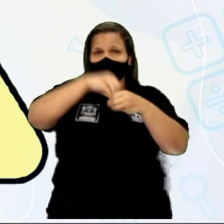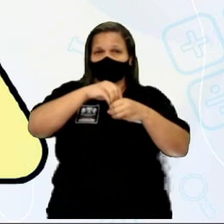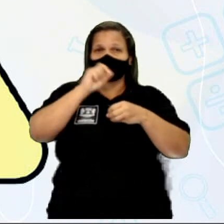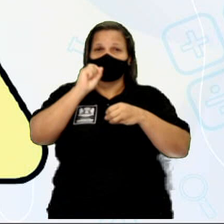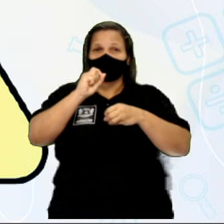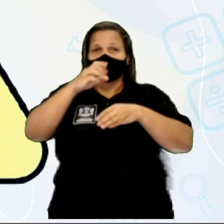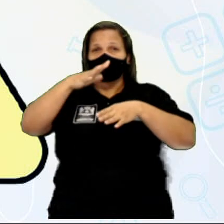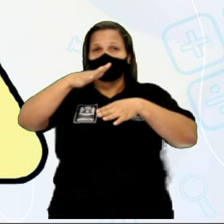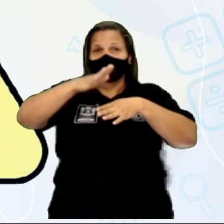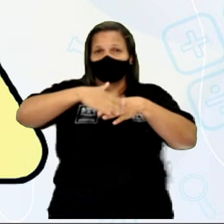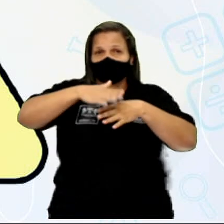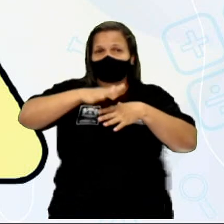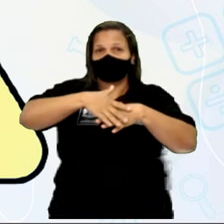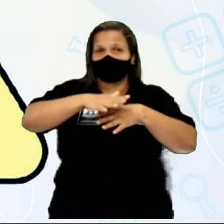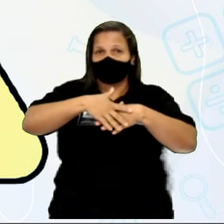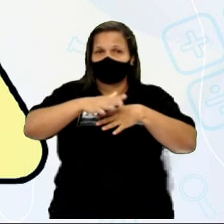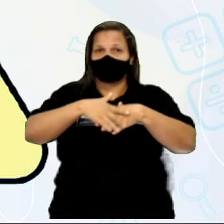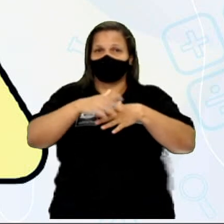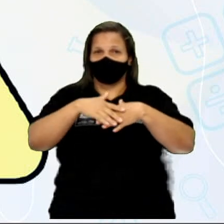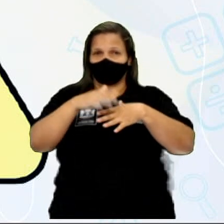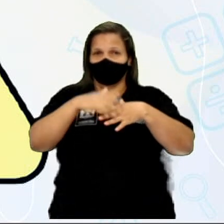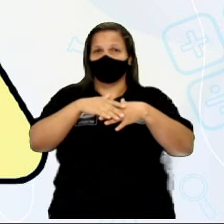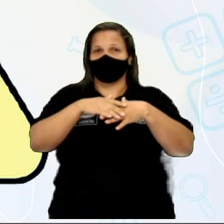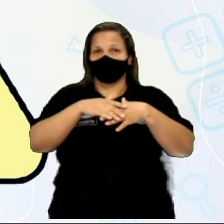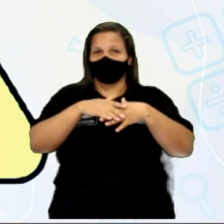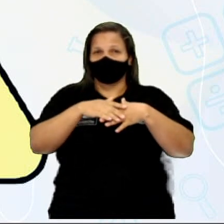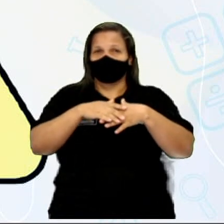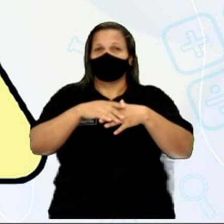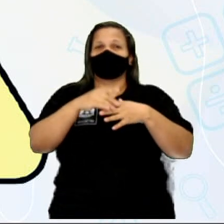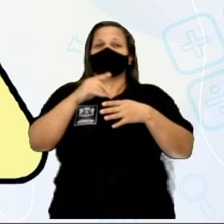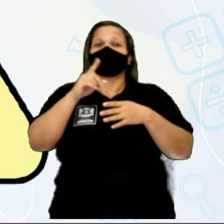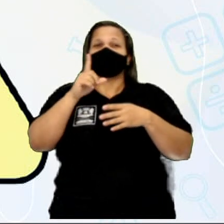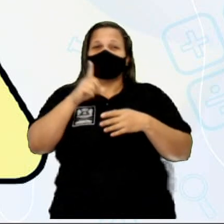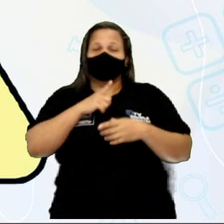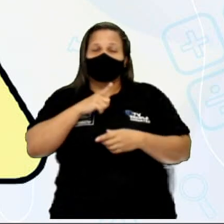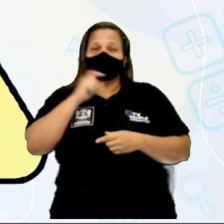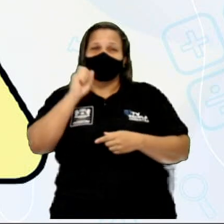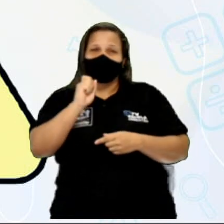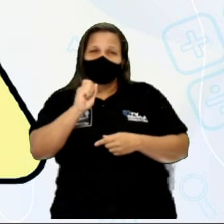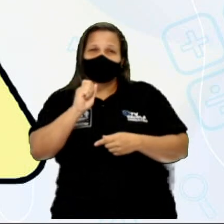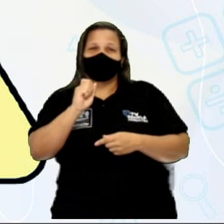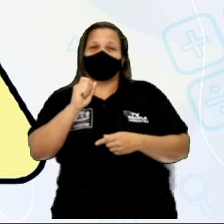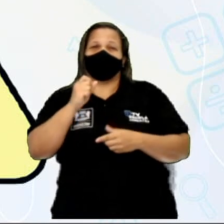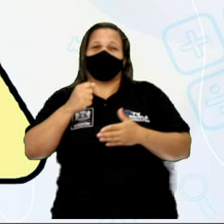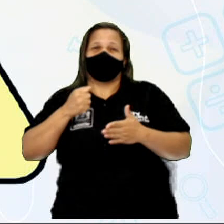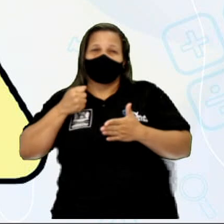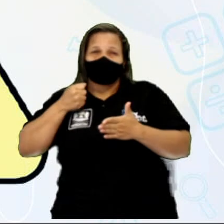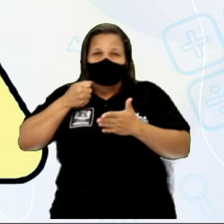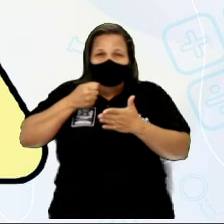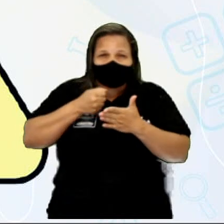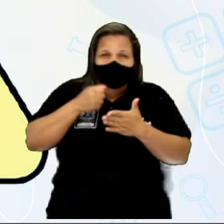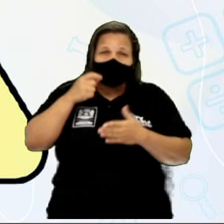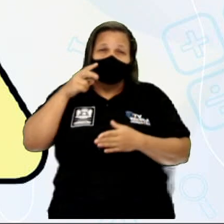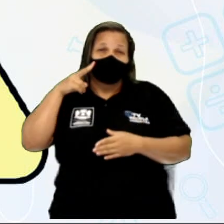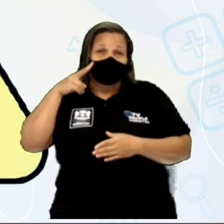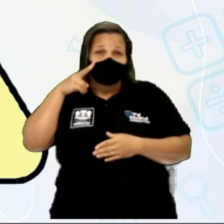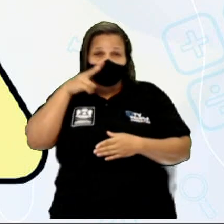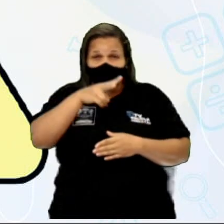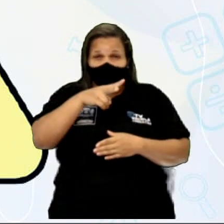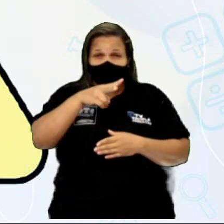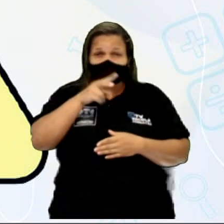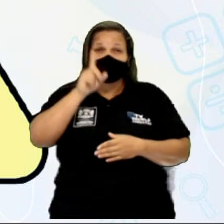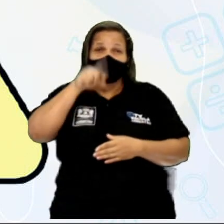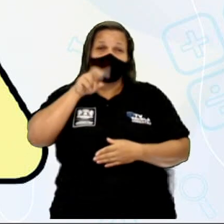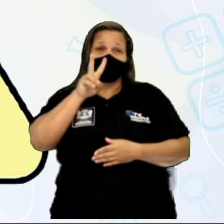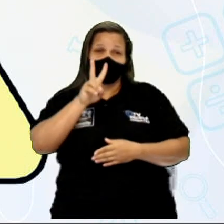ter aí a relação entre voltagem, resistência e intensidade, sempre porque